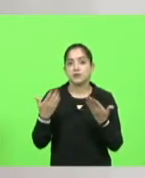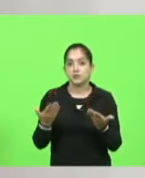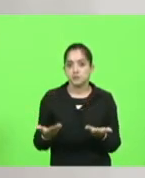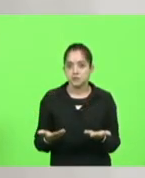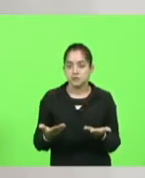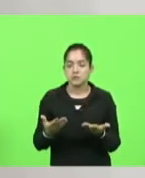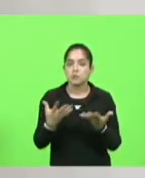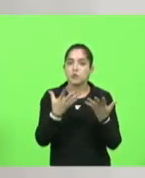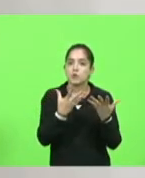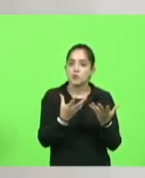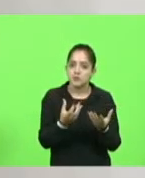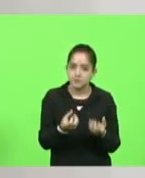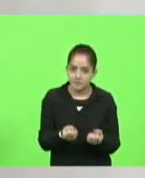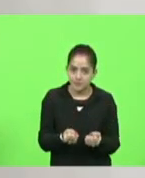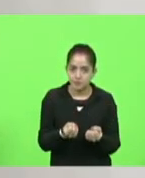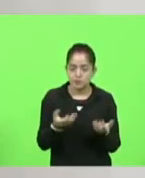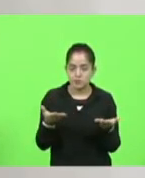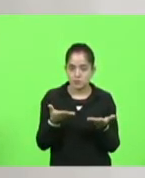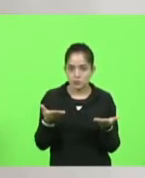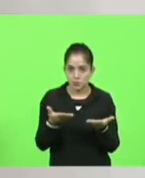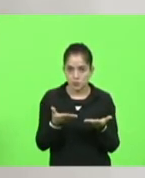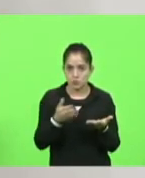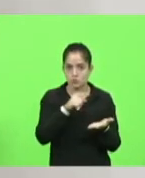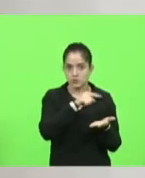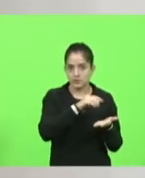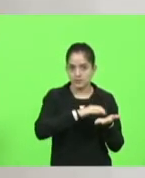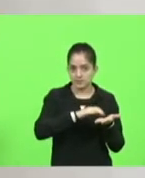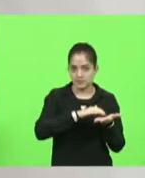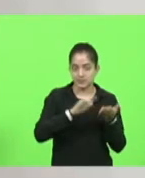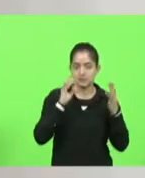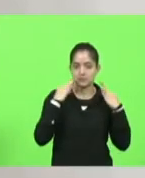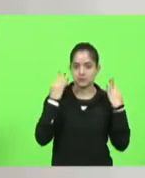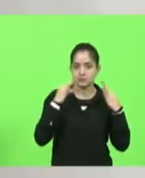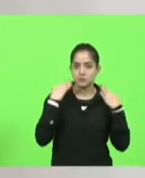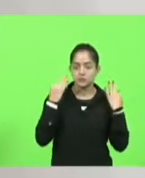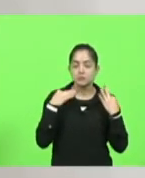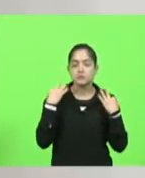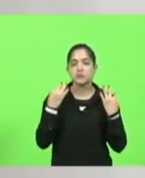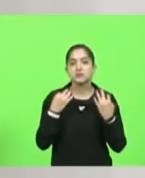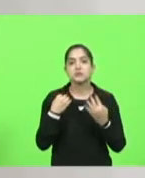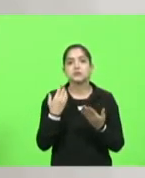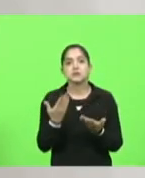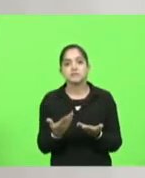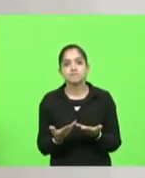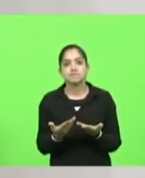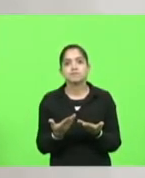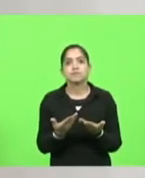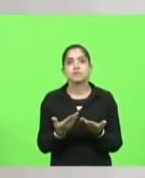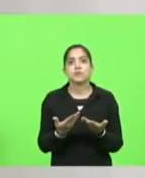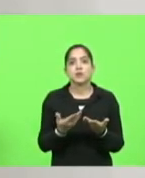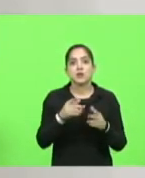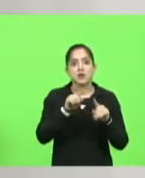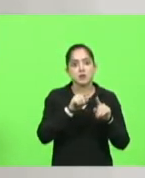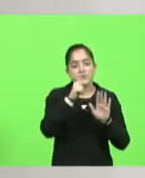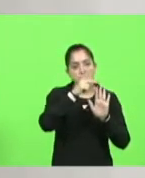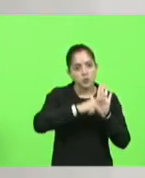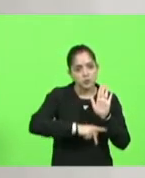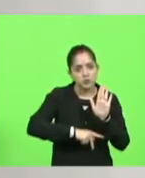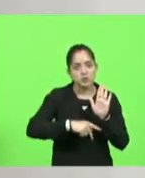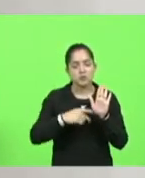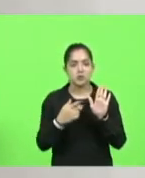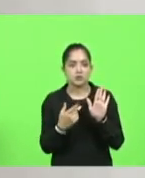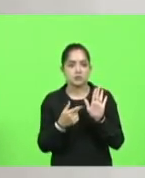acolhimento que hoje nós temos na Secretaria de Turismo que nos oferece através dos seus programas números